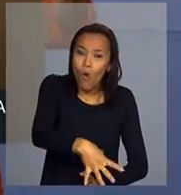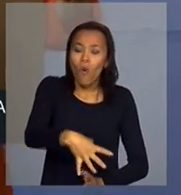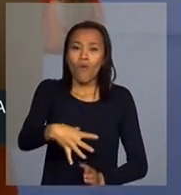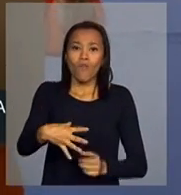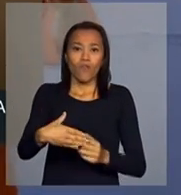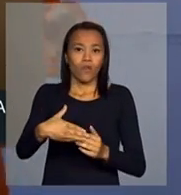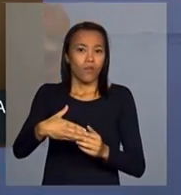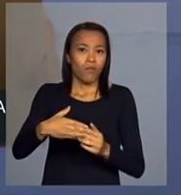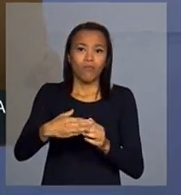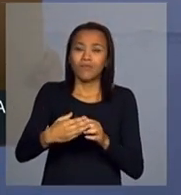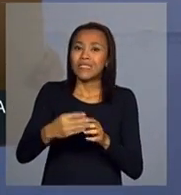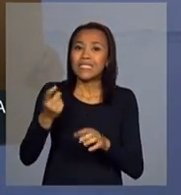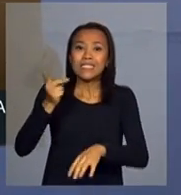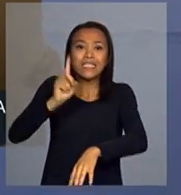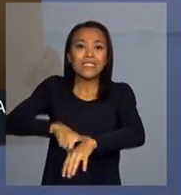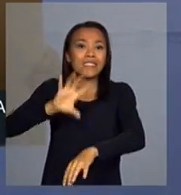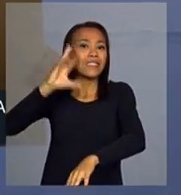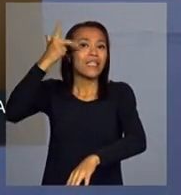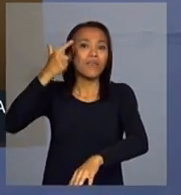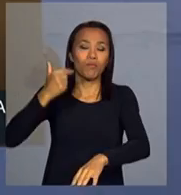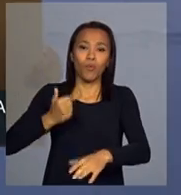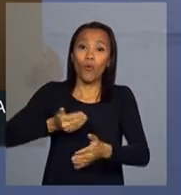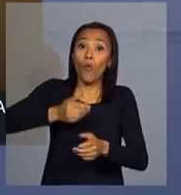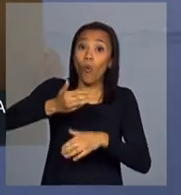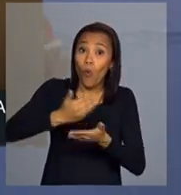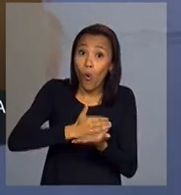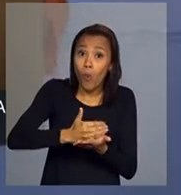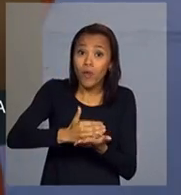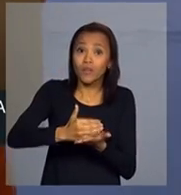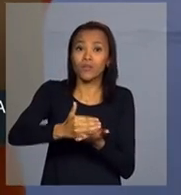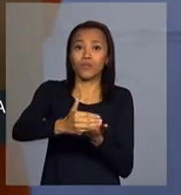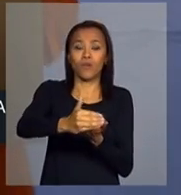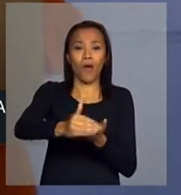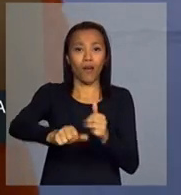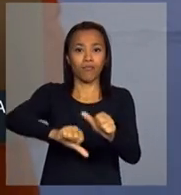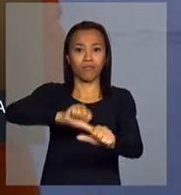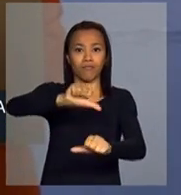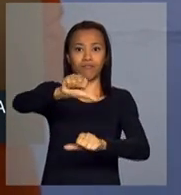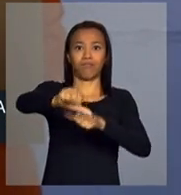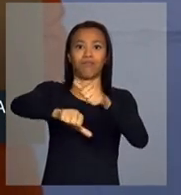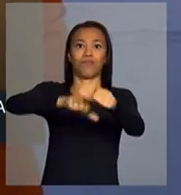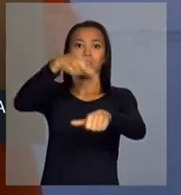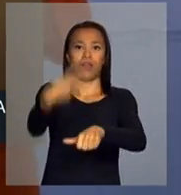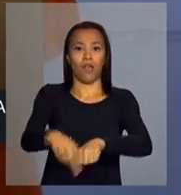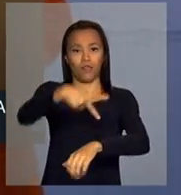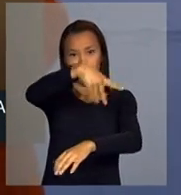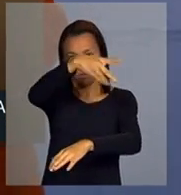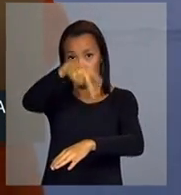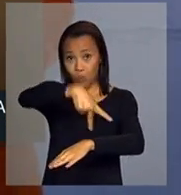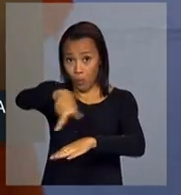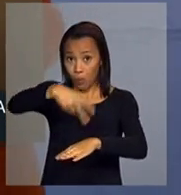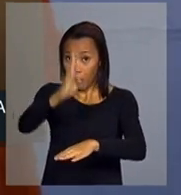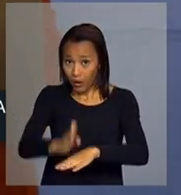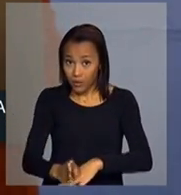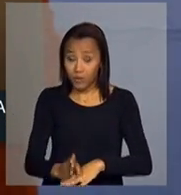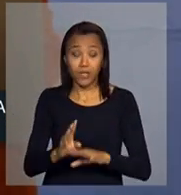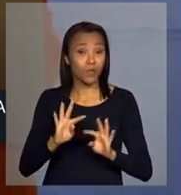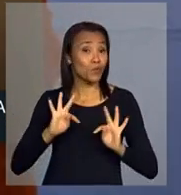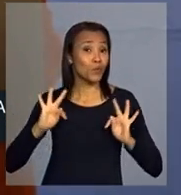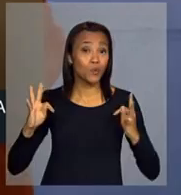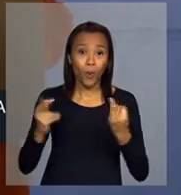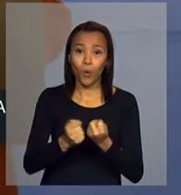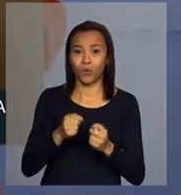desenvolvimento se instalou no Brasil. Um novo ciclo que contempla todo o povo